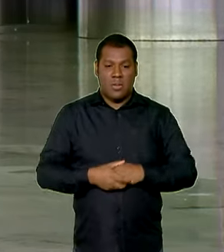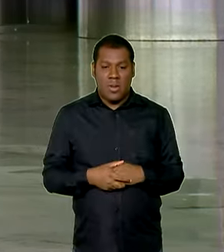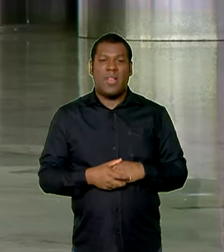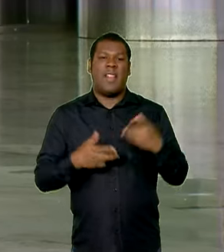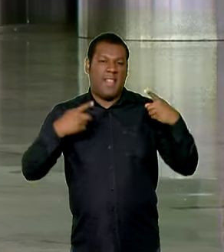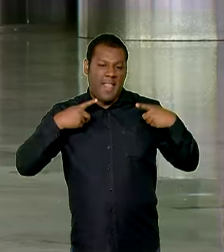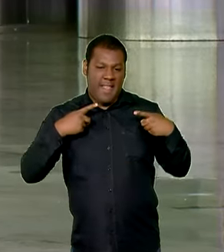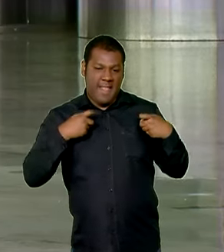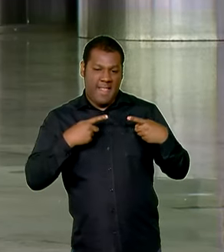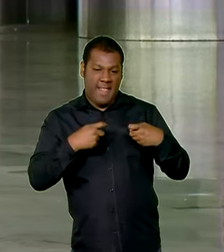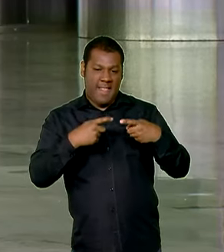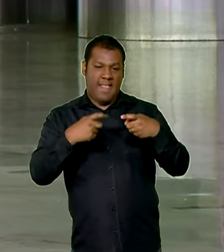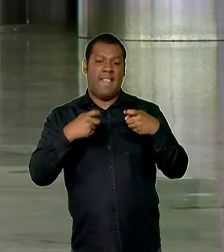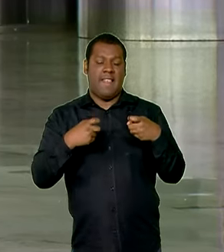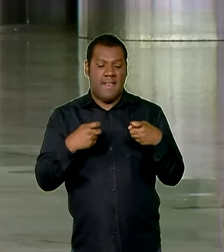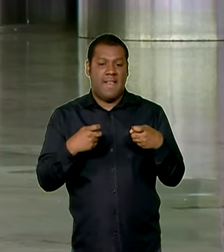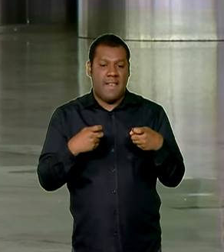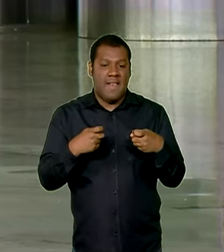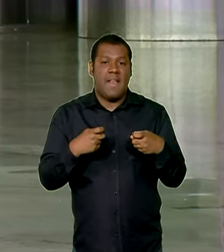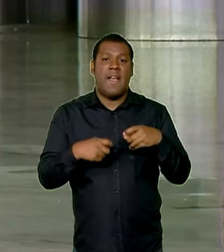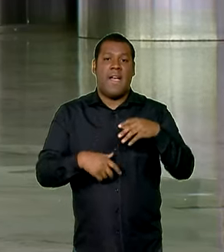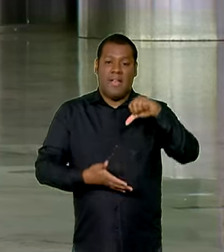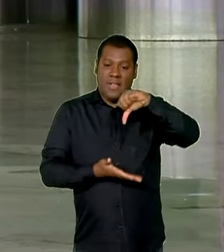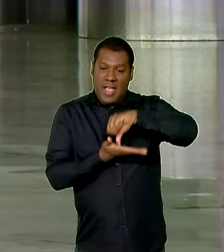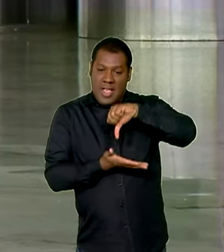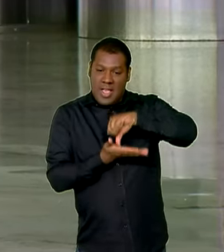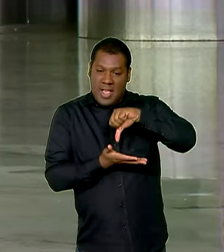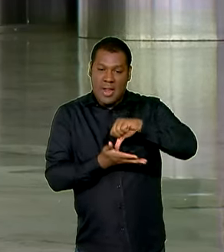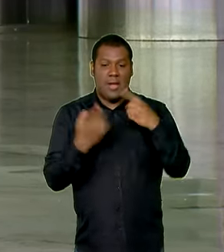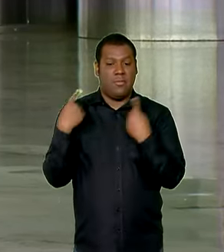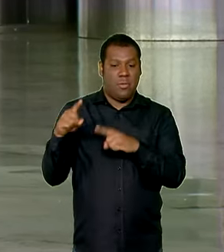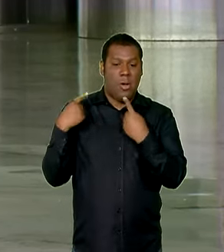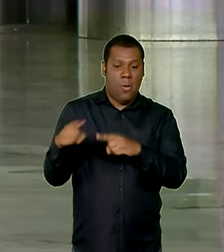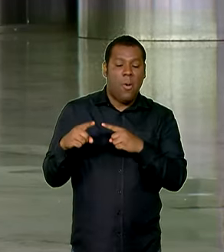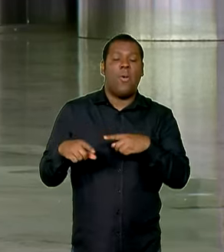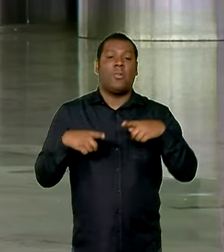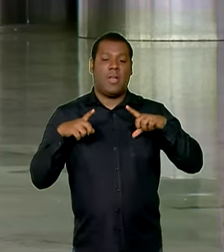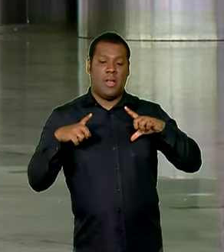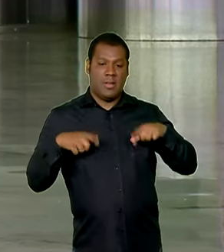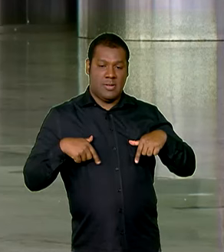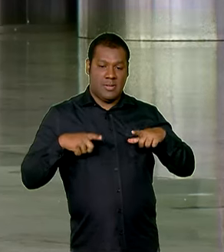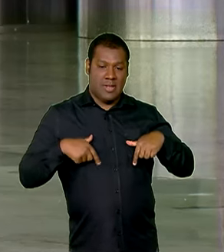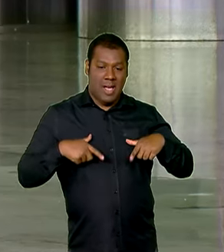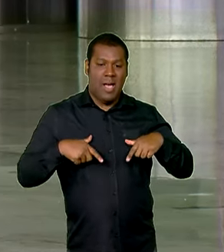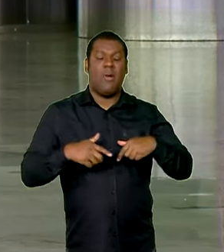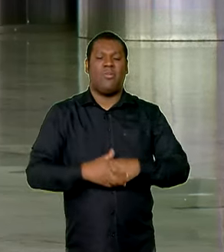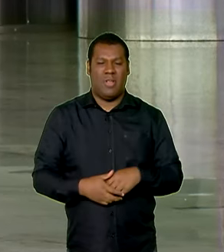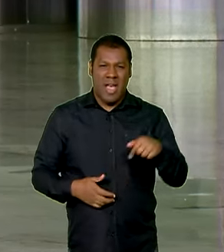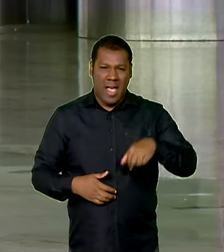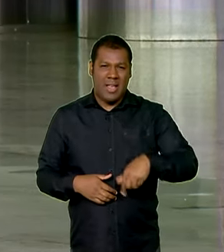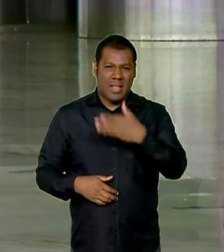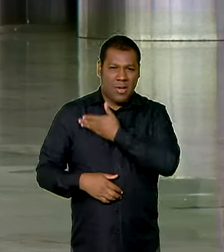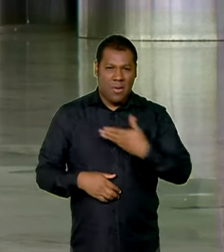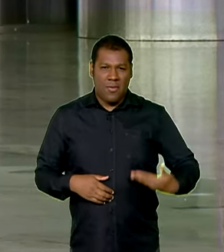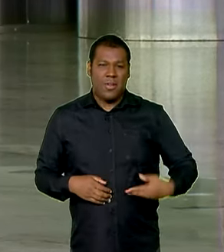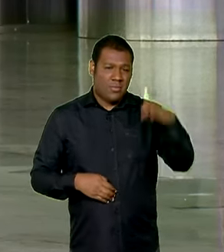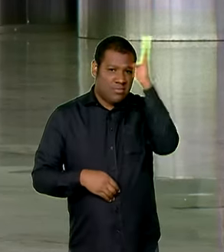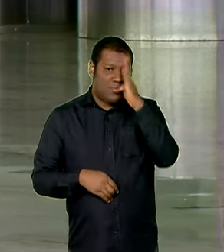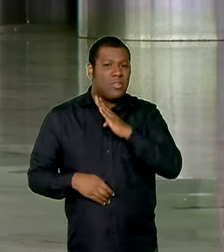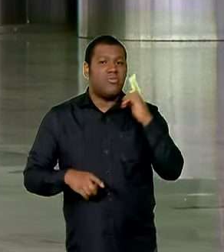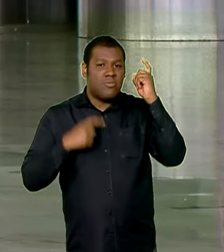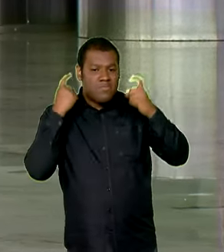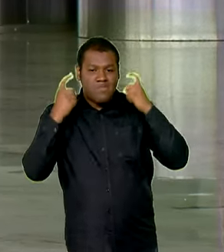registrado nesse final de semana, neste sábado, do Irã contra Israel, a preocupação que o governo brasileiro tem registrado em relação a esse ataque,